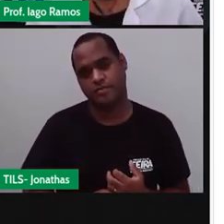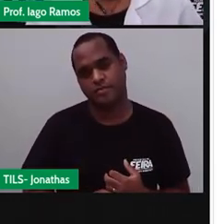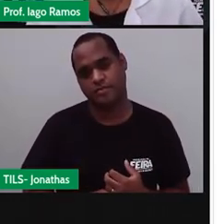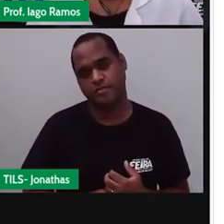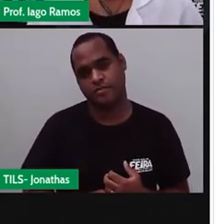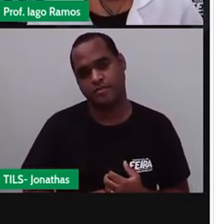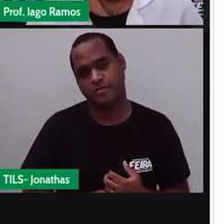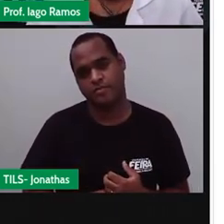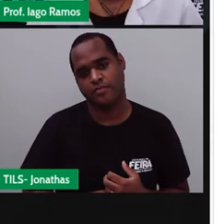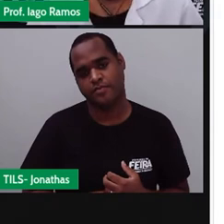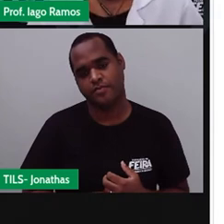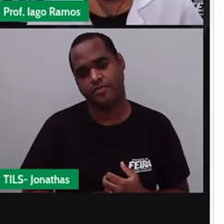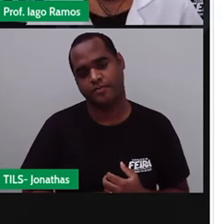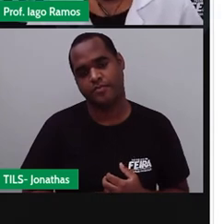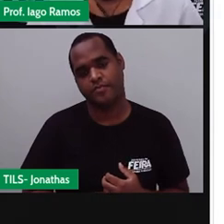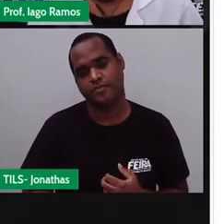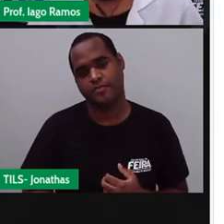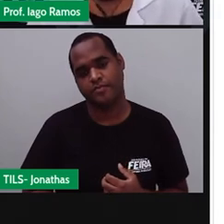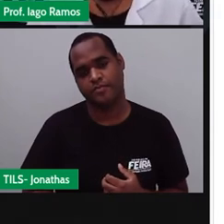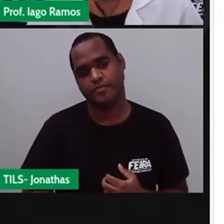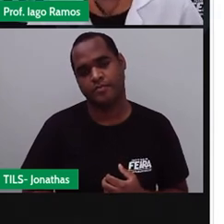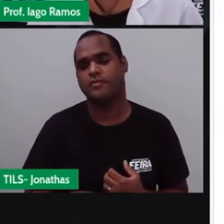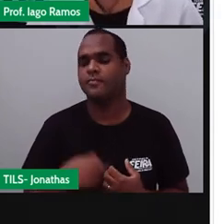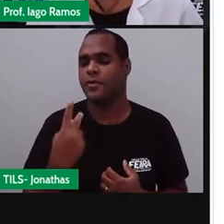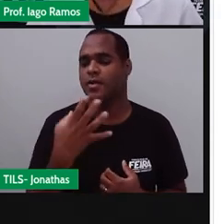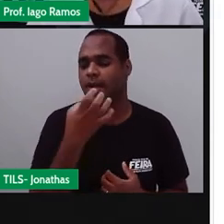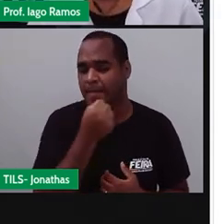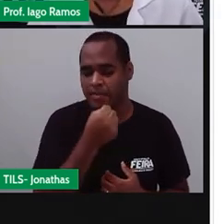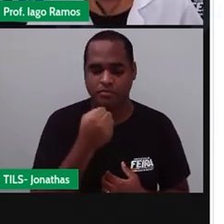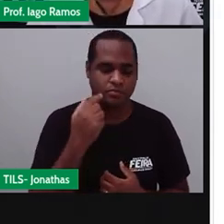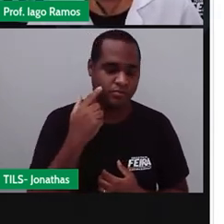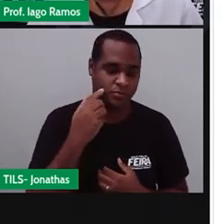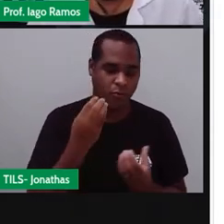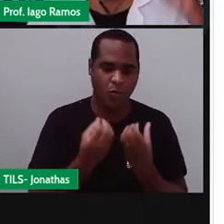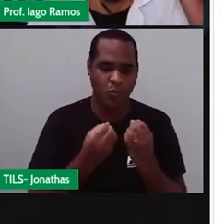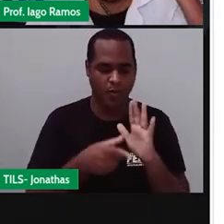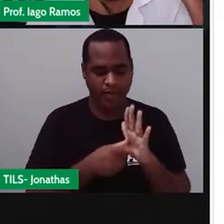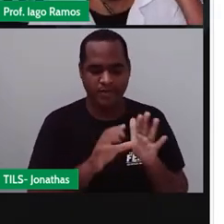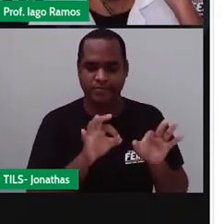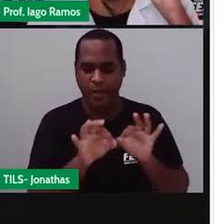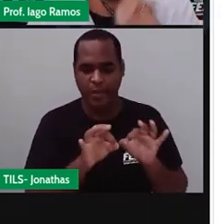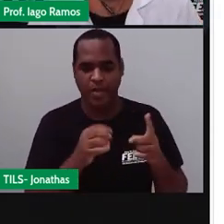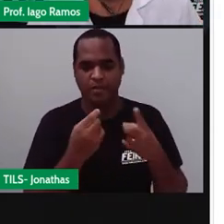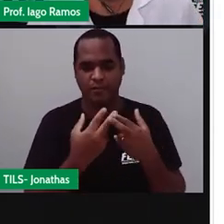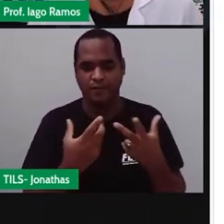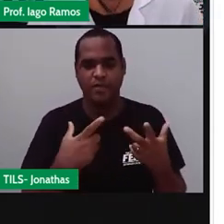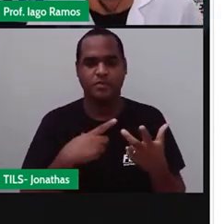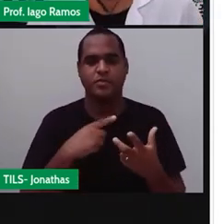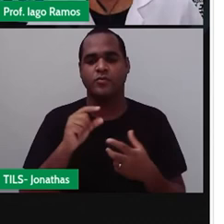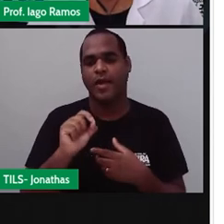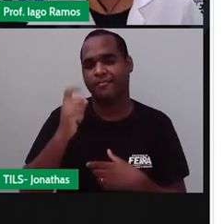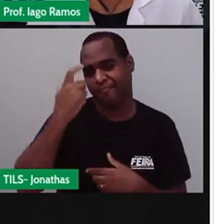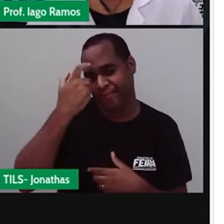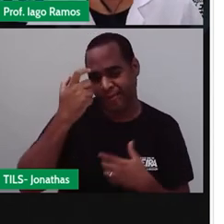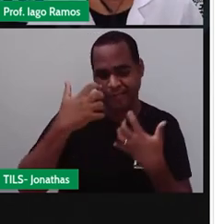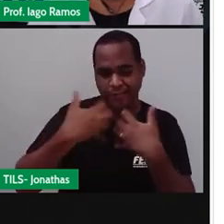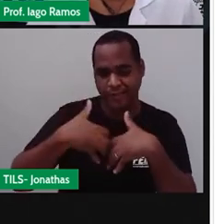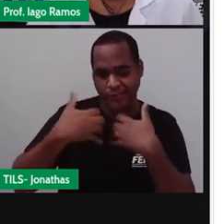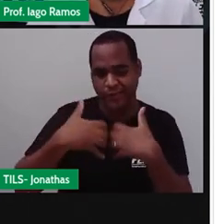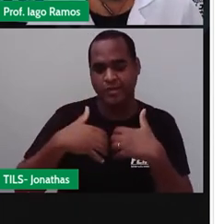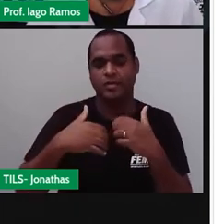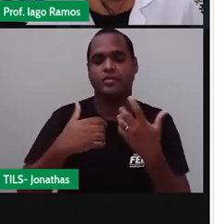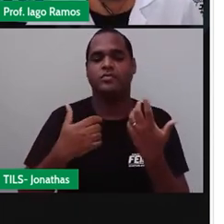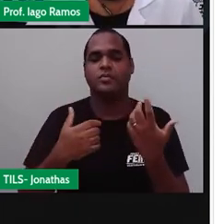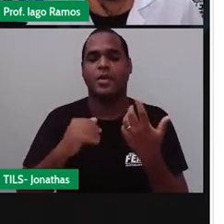E lá na reta numérica, a gente fez isso ali rapidinho. A gente já tinha feito antes, né? Para raciocinar a letra B e caiu no menos